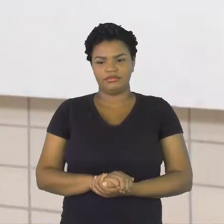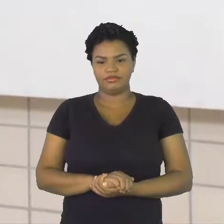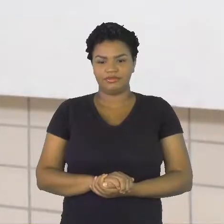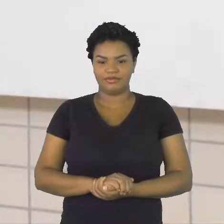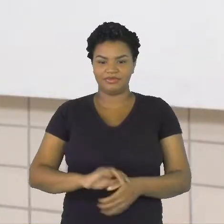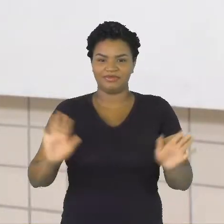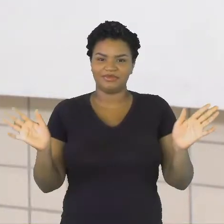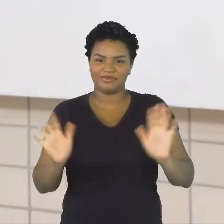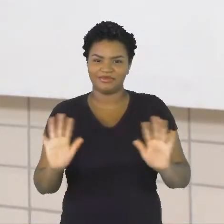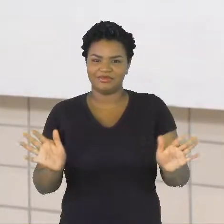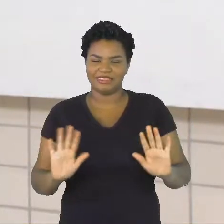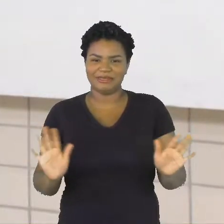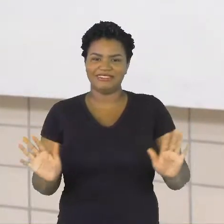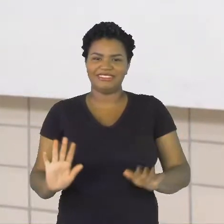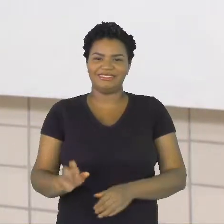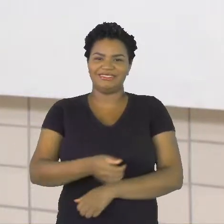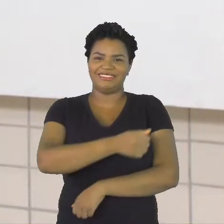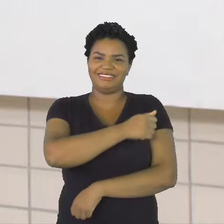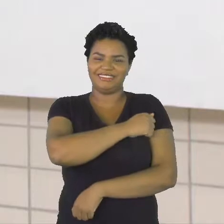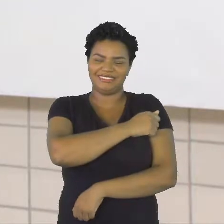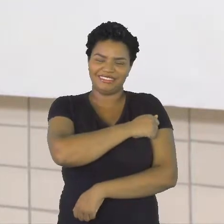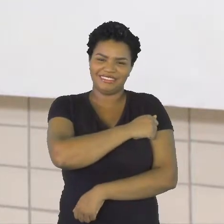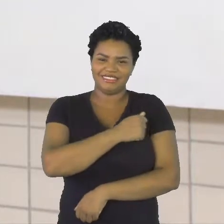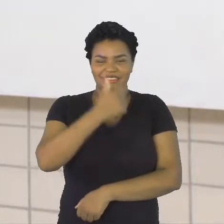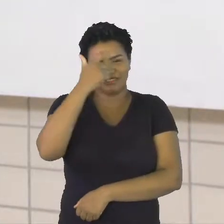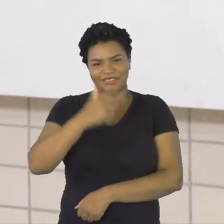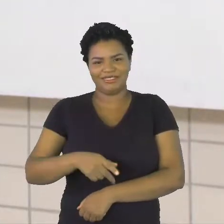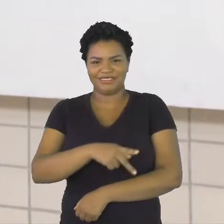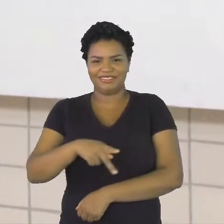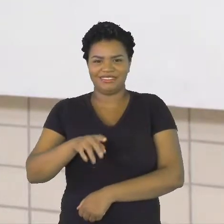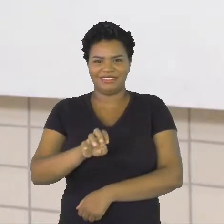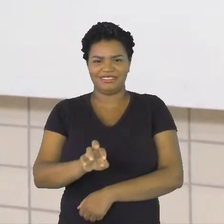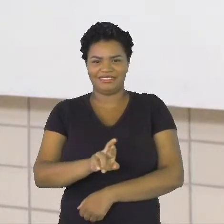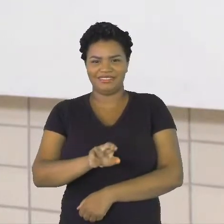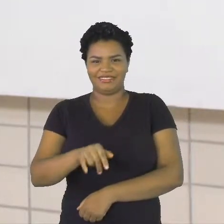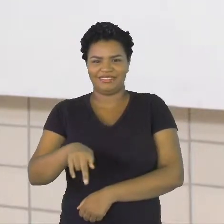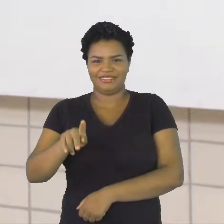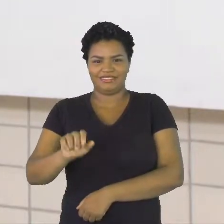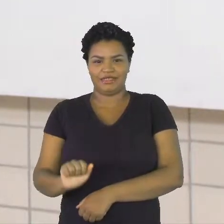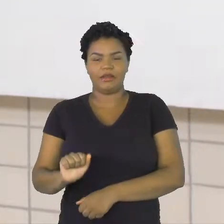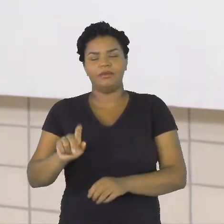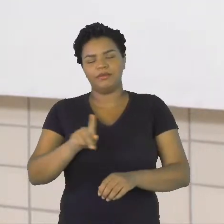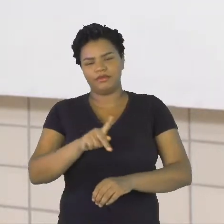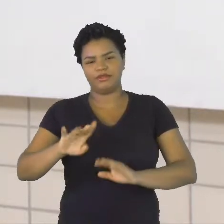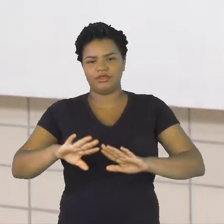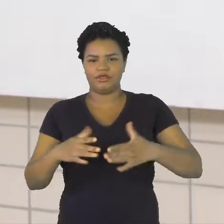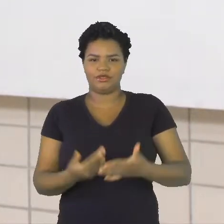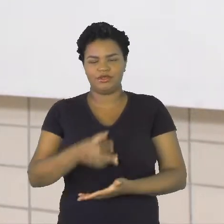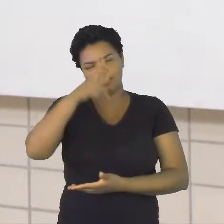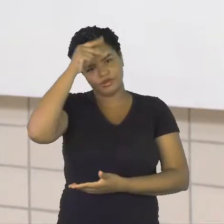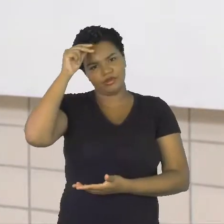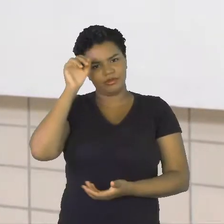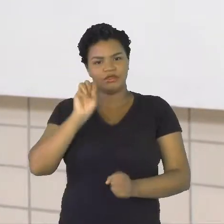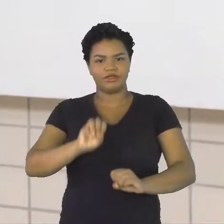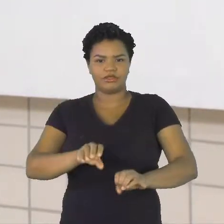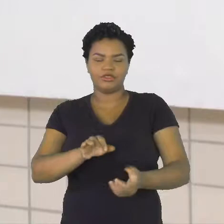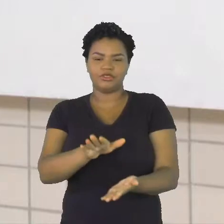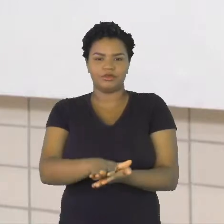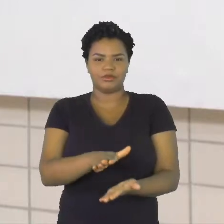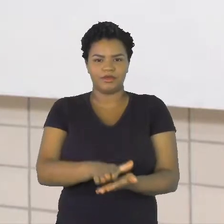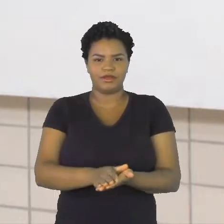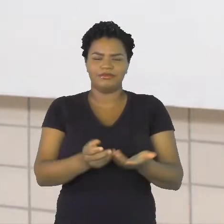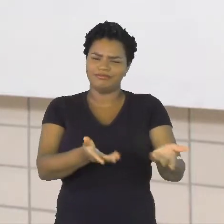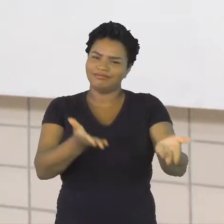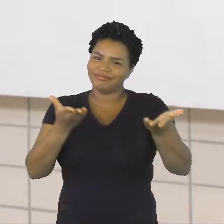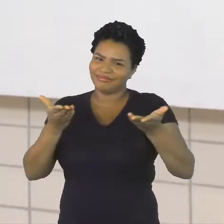Olá, alunos! Eu sou a professora Erika, professora da Rede Municipal de Ensino de Palmas. Sejam todos